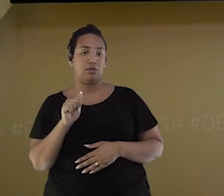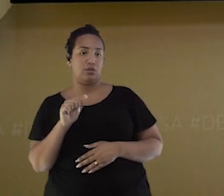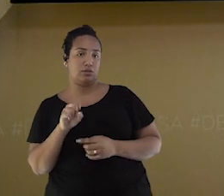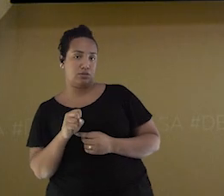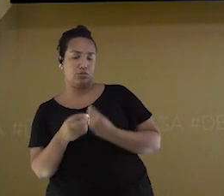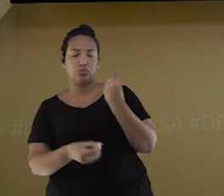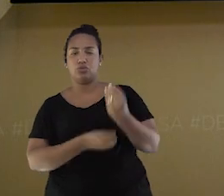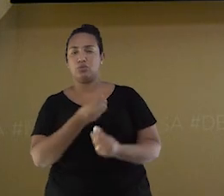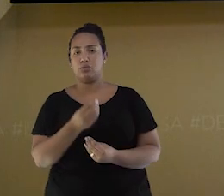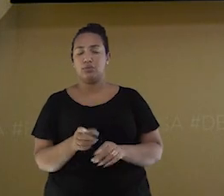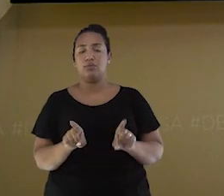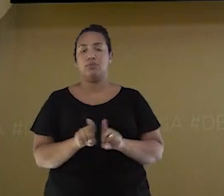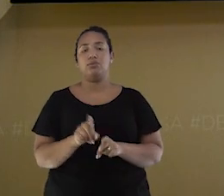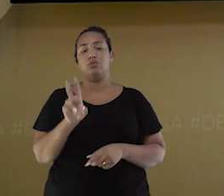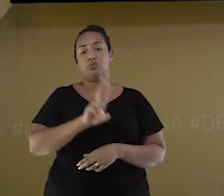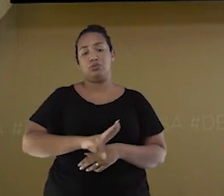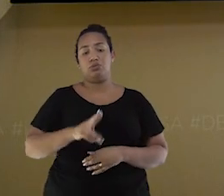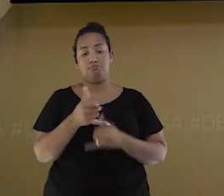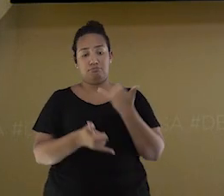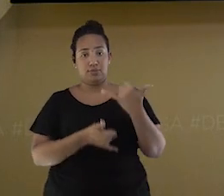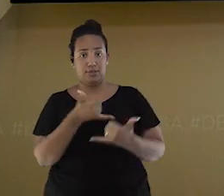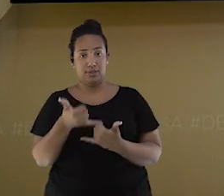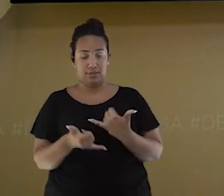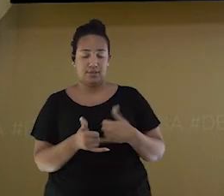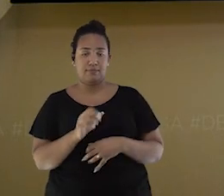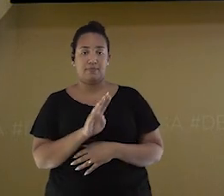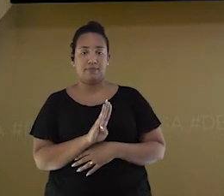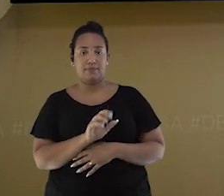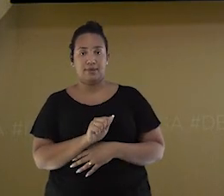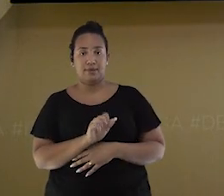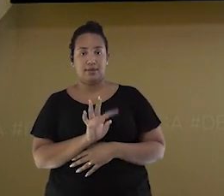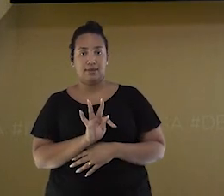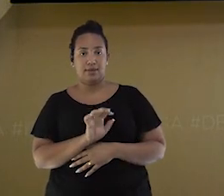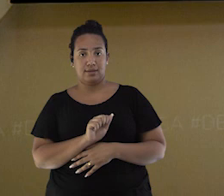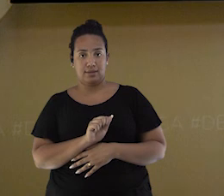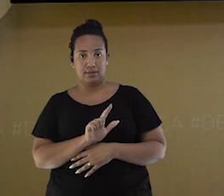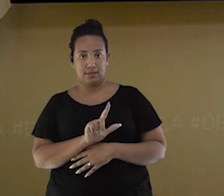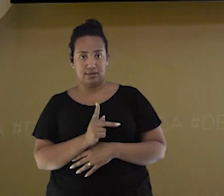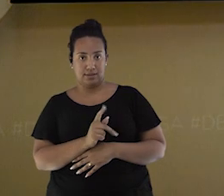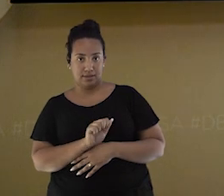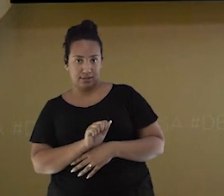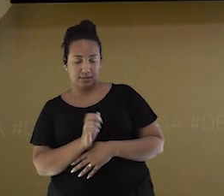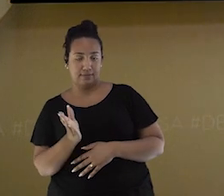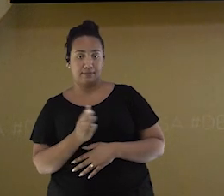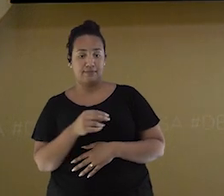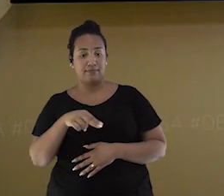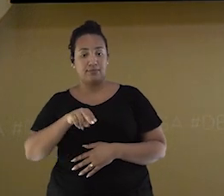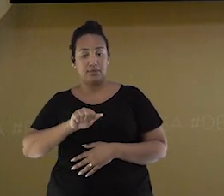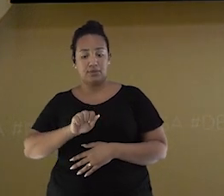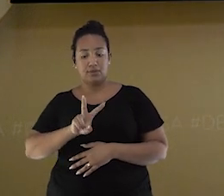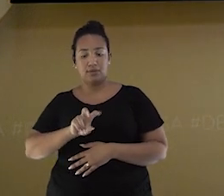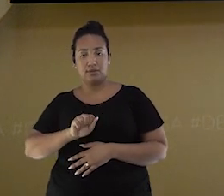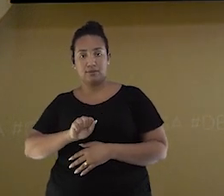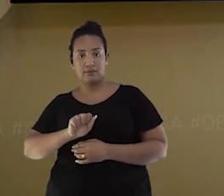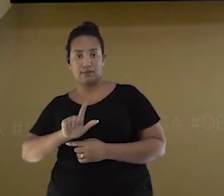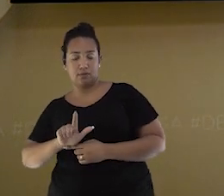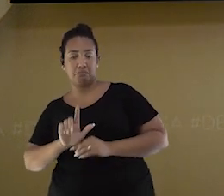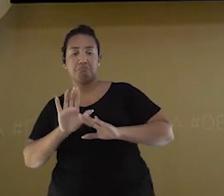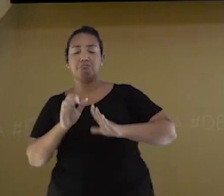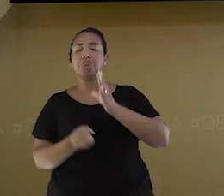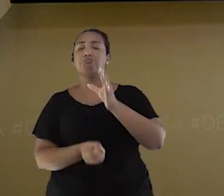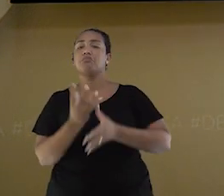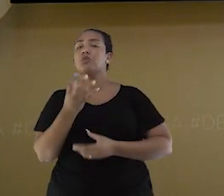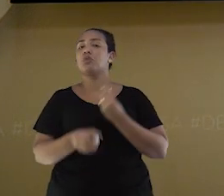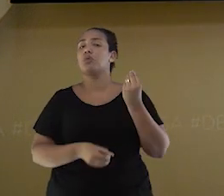entendermos onde surgiu a Batalha Naval precisamos voltar bastante no tempo, mais precisamente lá na